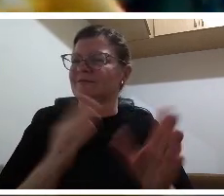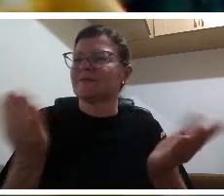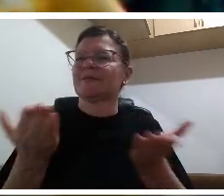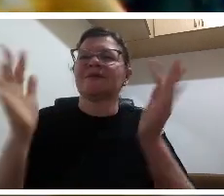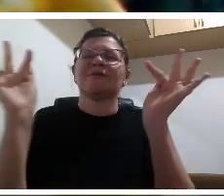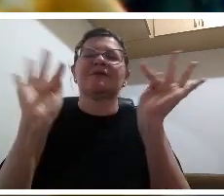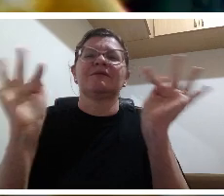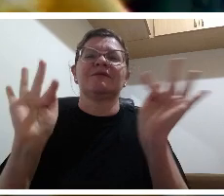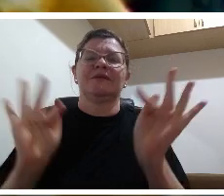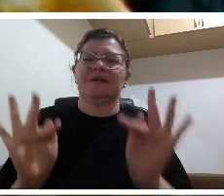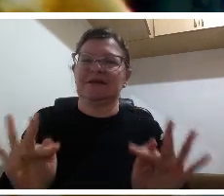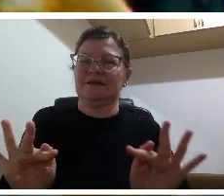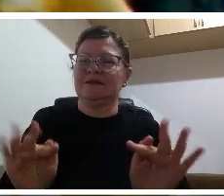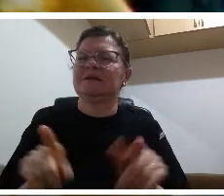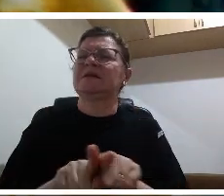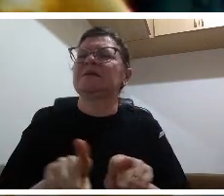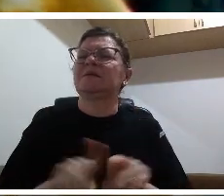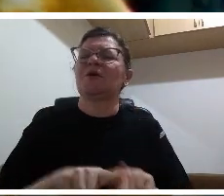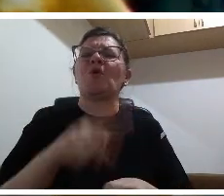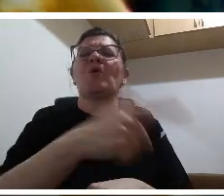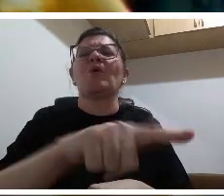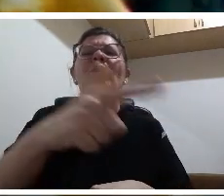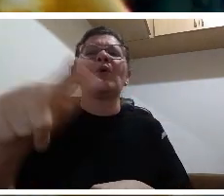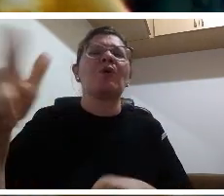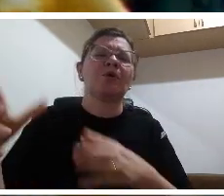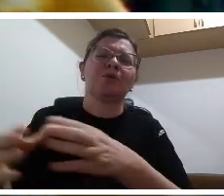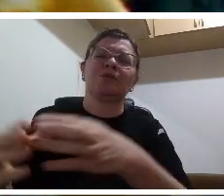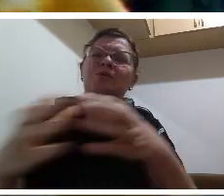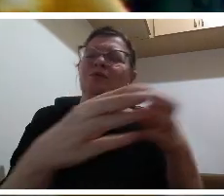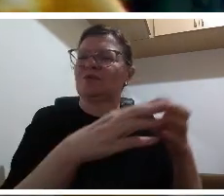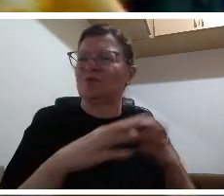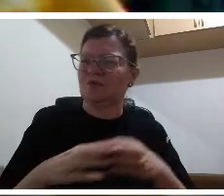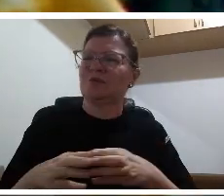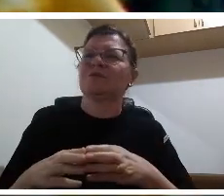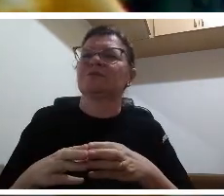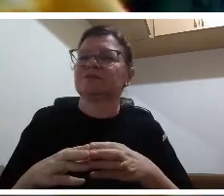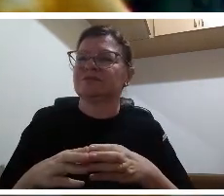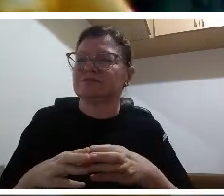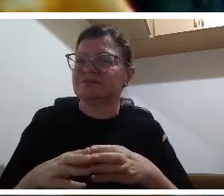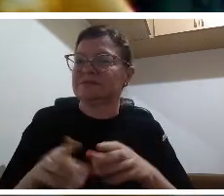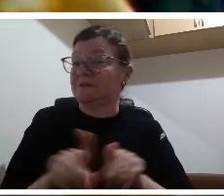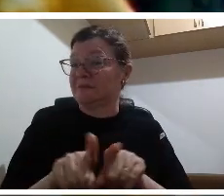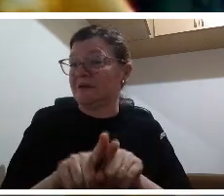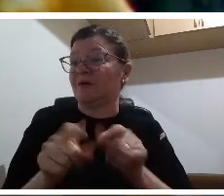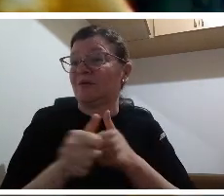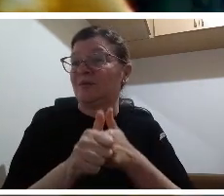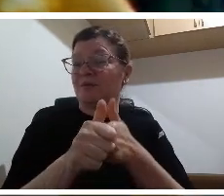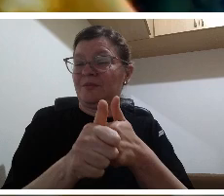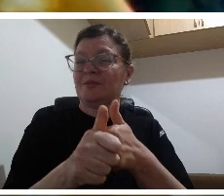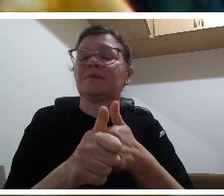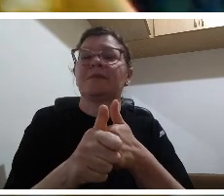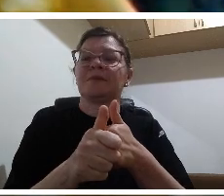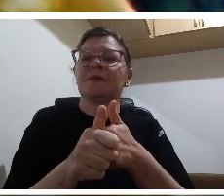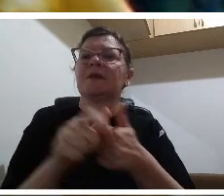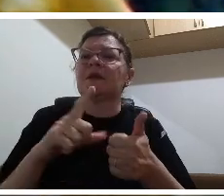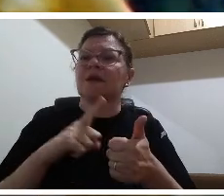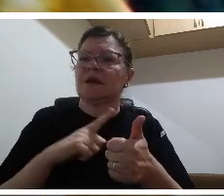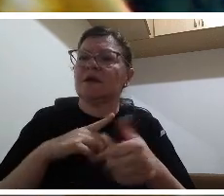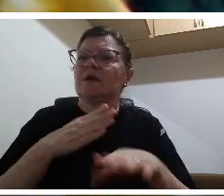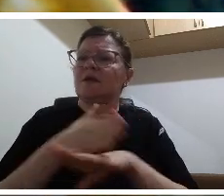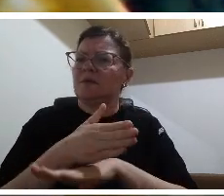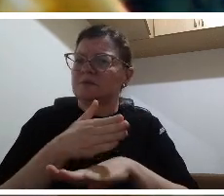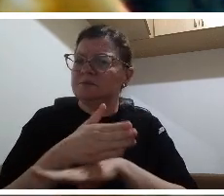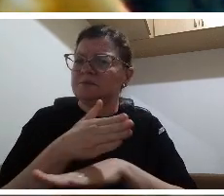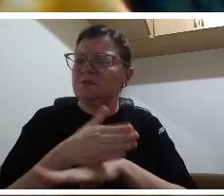países nas nossas lives nas nossas formações isso é muito importante porque é dar